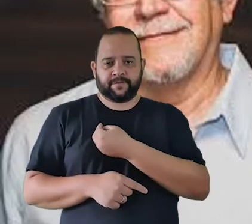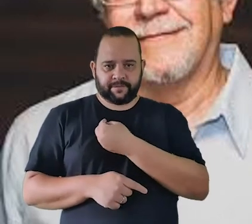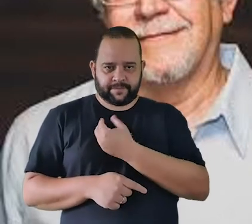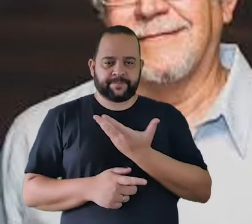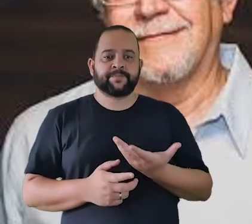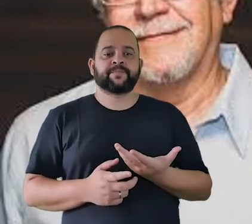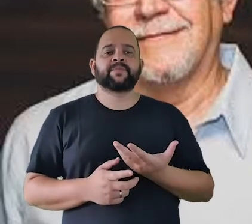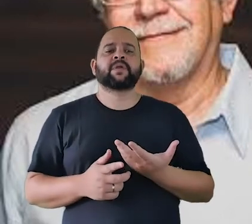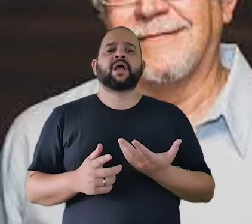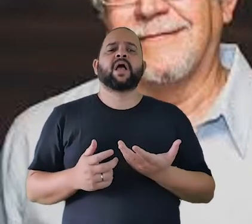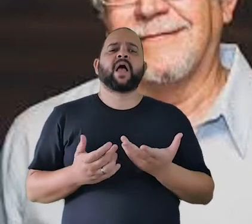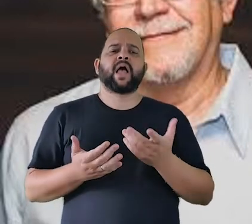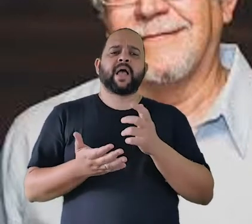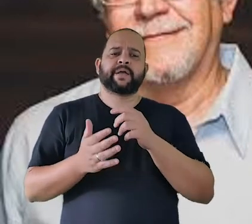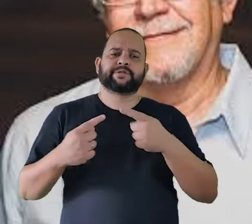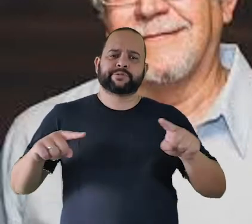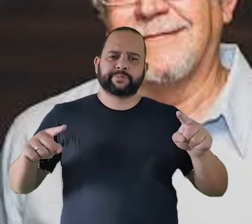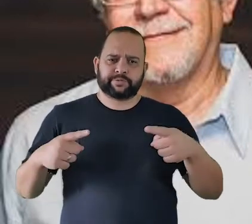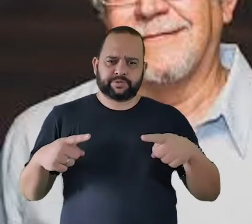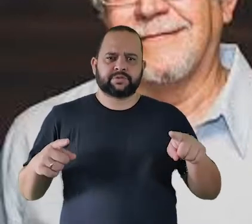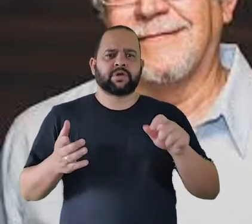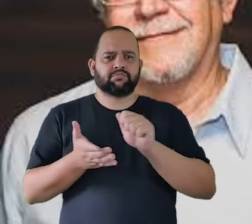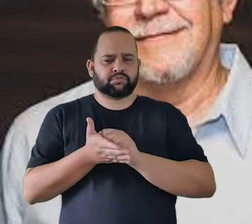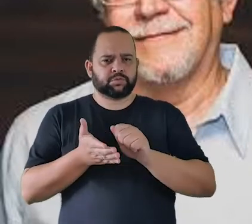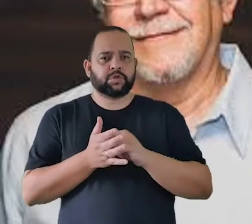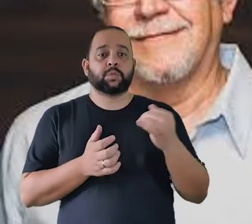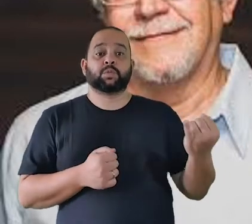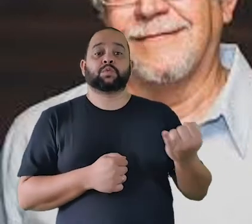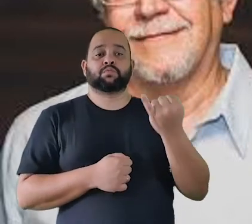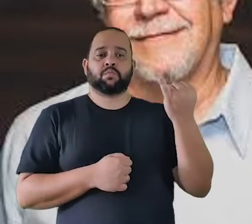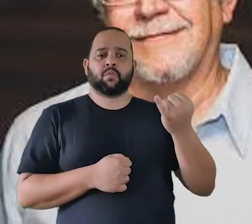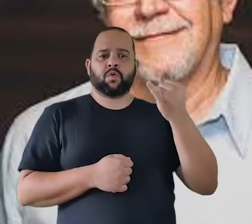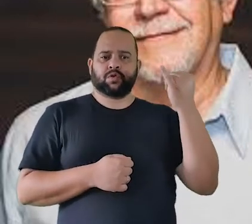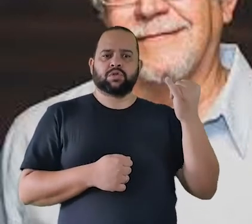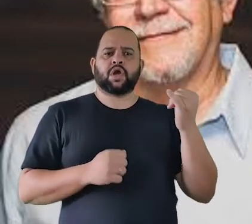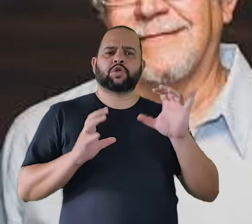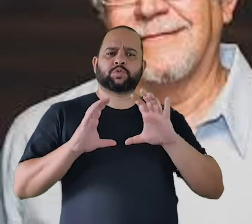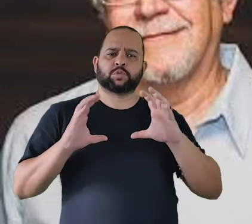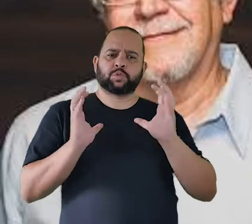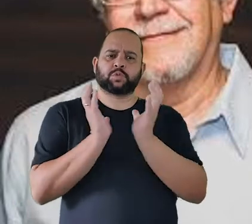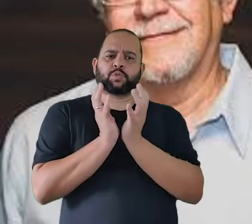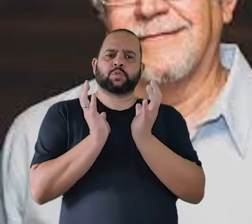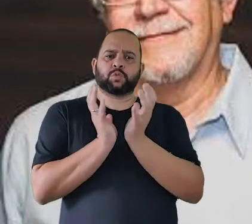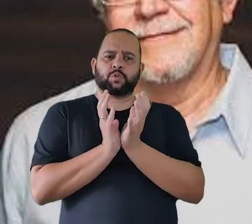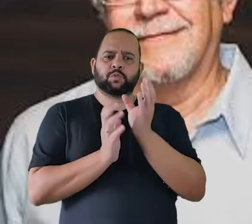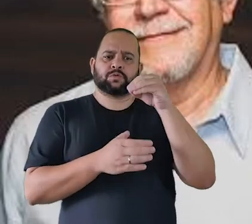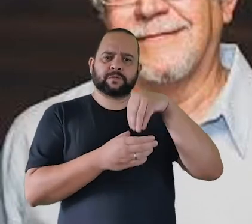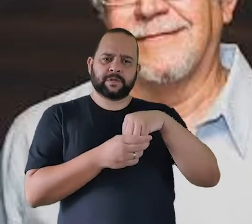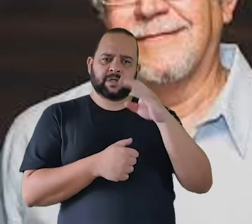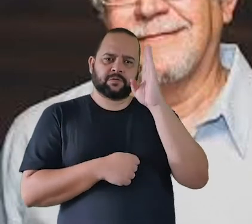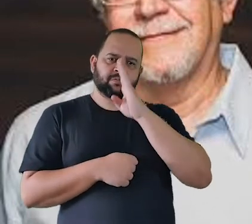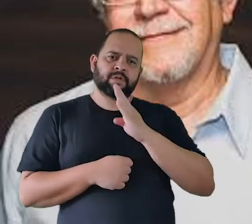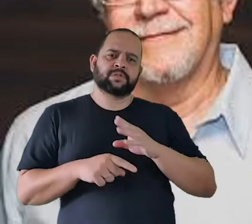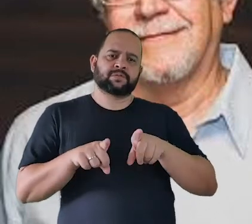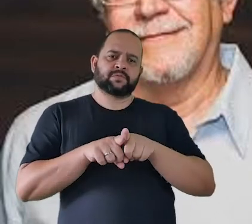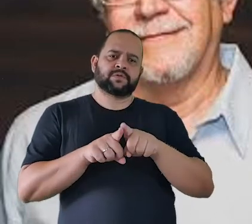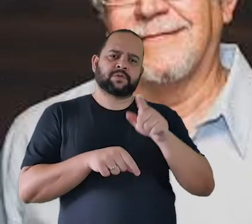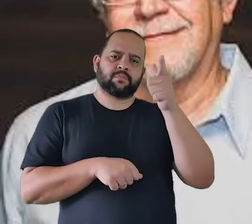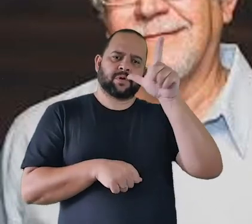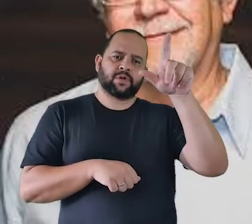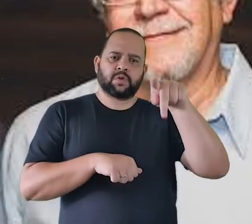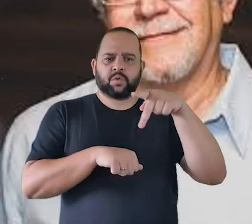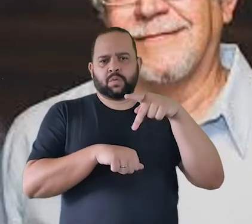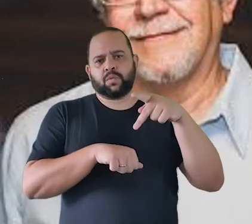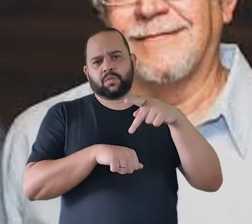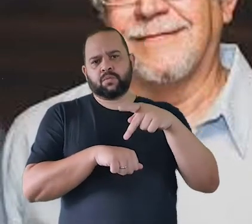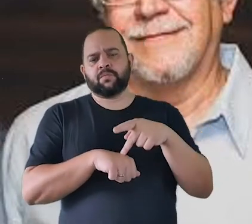executadas por grandes e importantes orquestras e intérpretes dentro e fora do Brasil como por exemplo a Sinfônica de Budapeste a